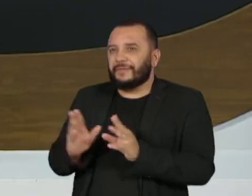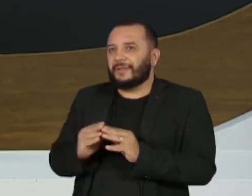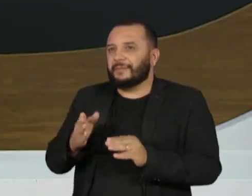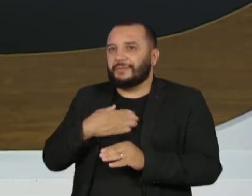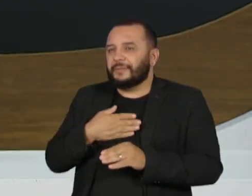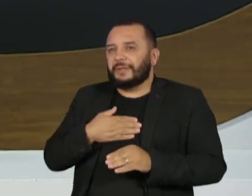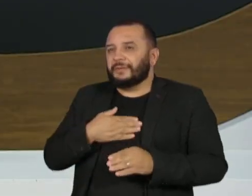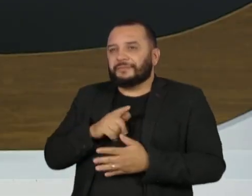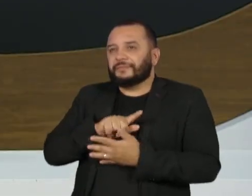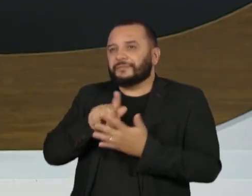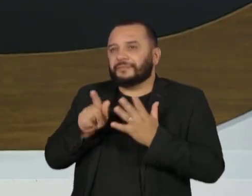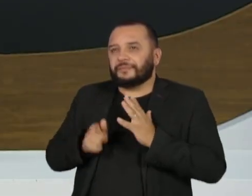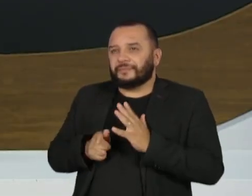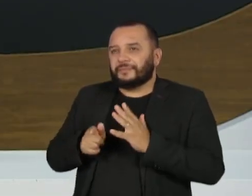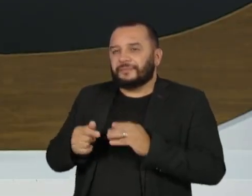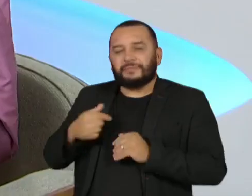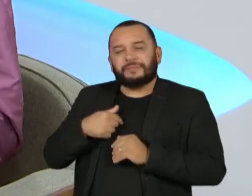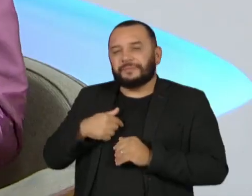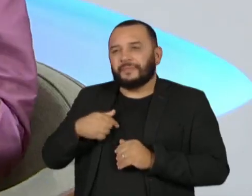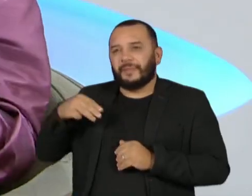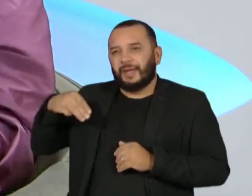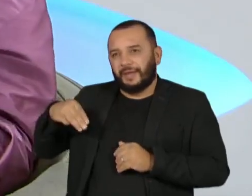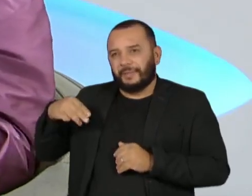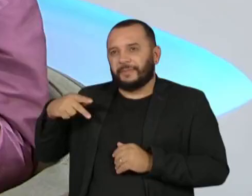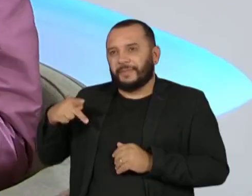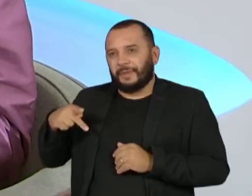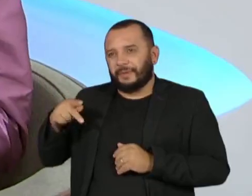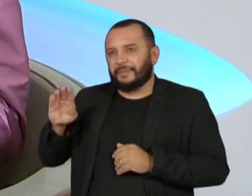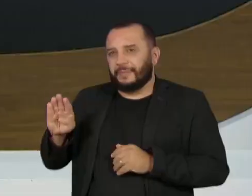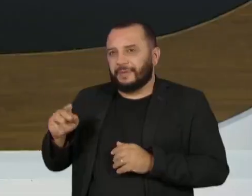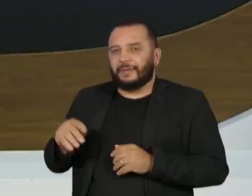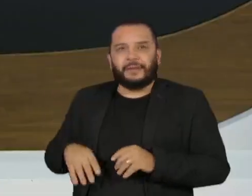musical, se é música popular brasileira, se é pop, se é soul. binária na música. É não na